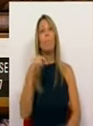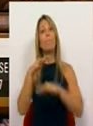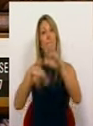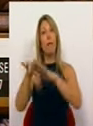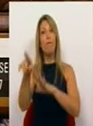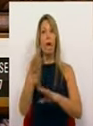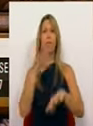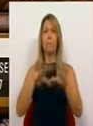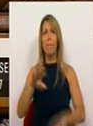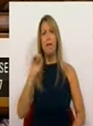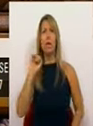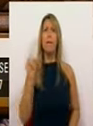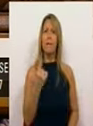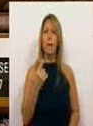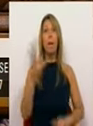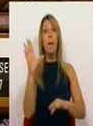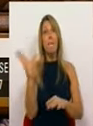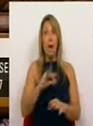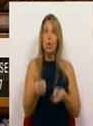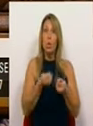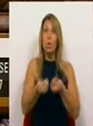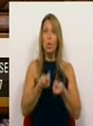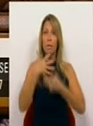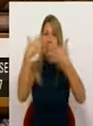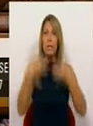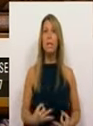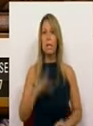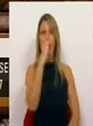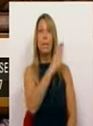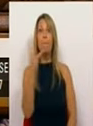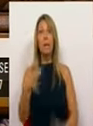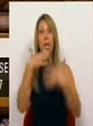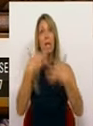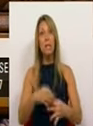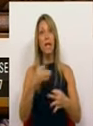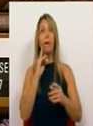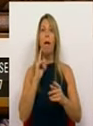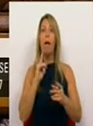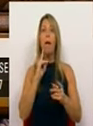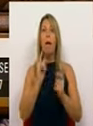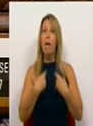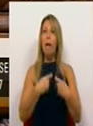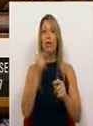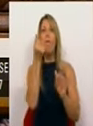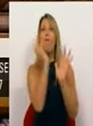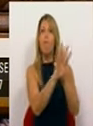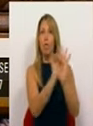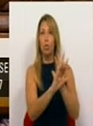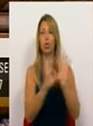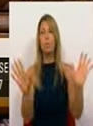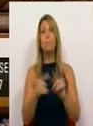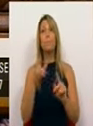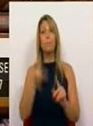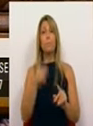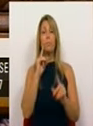célere, mais coordenada e com a maior certeza da aplicação correta dos fundos. Apresentaremos uma proposta de apoio ao rendimento